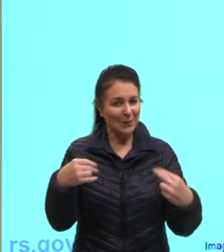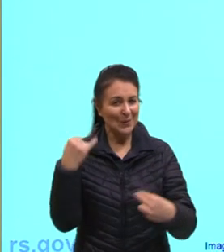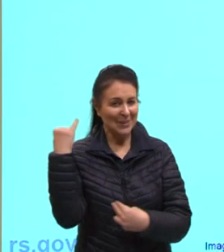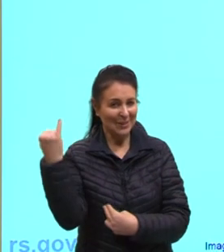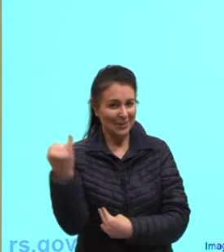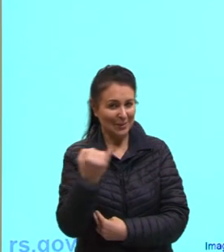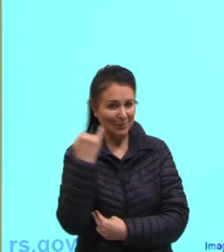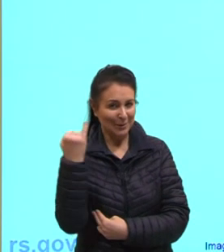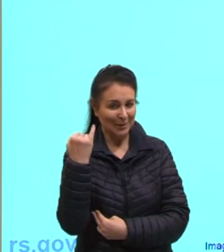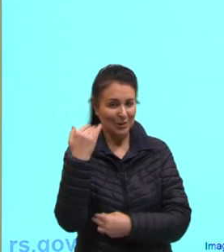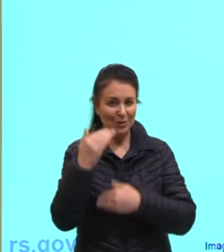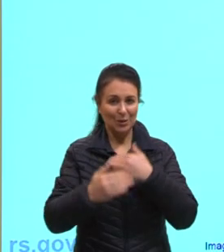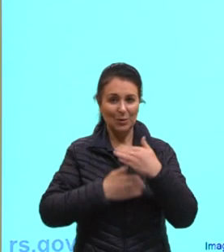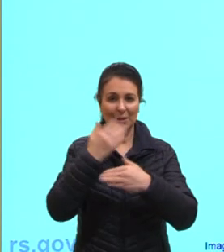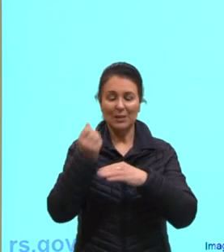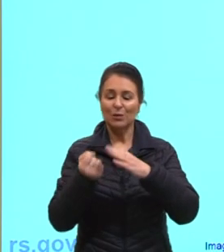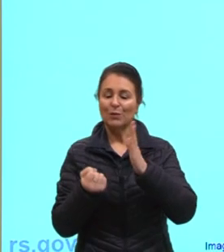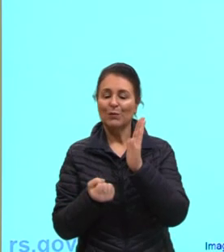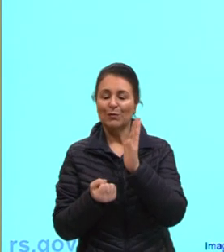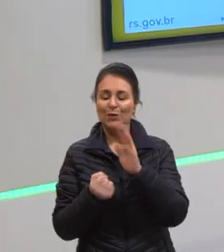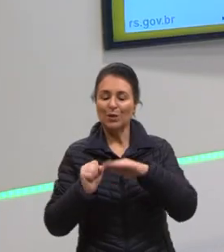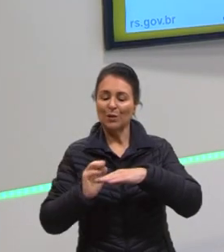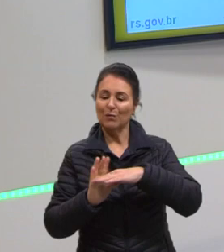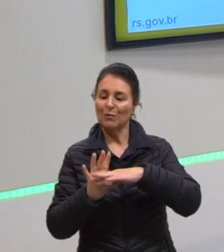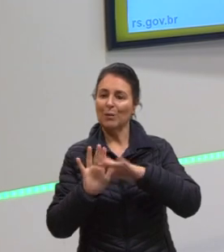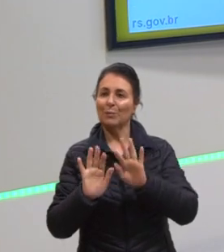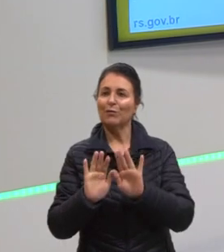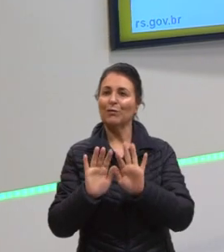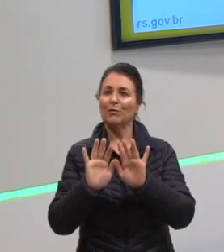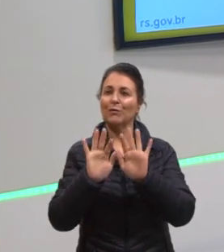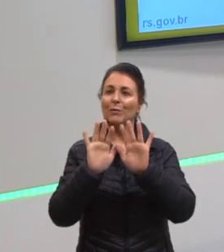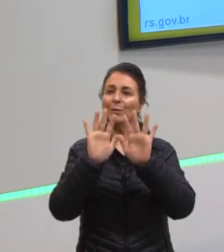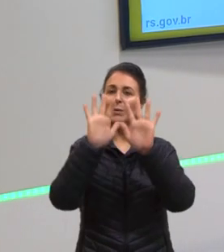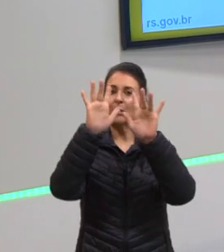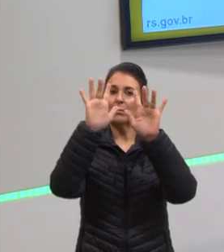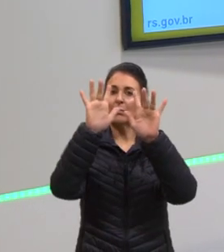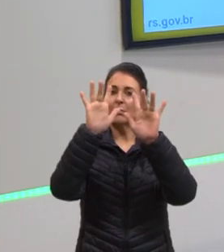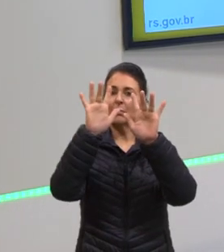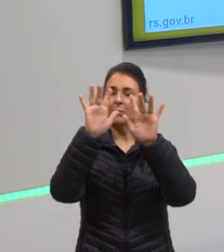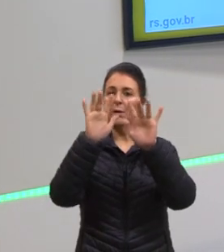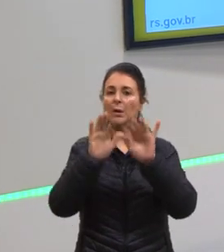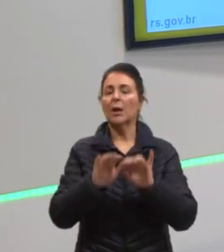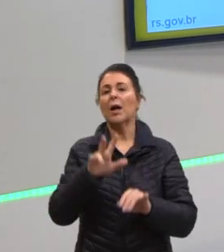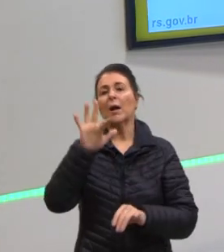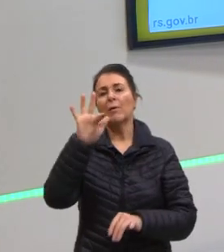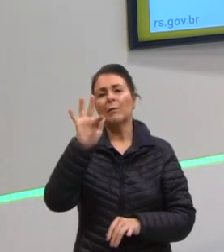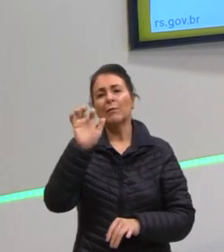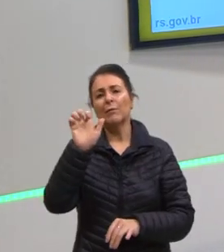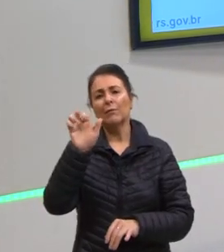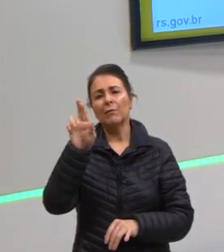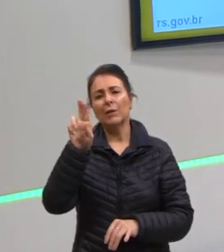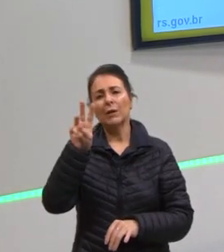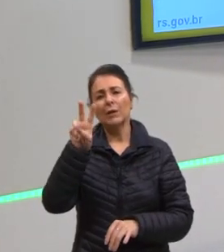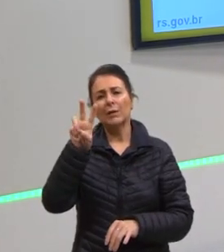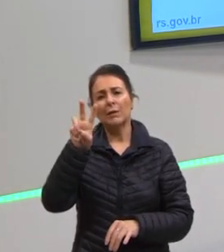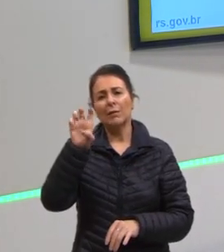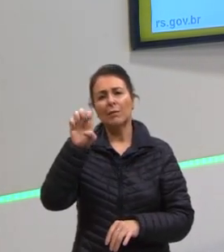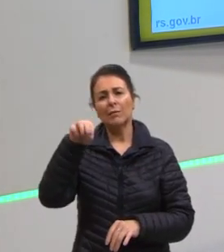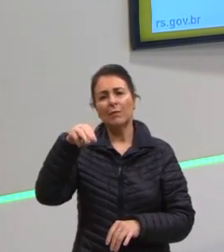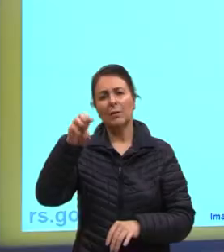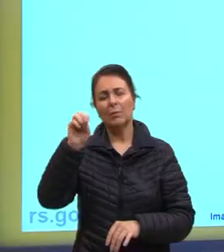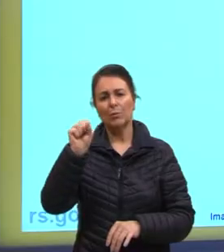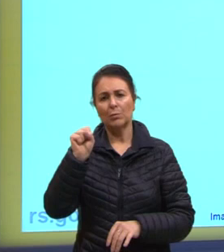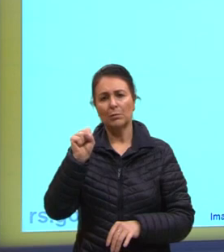sobre esse processo de vaporização. É comum dizer que fervemos água. Querendo dizer com isso que